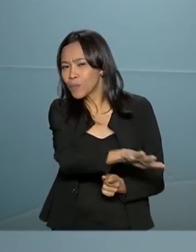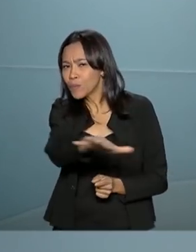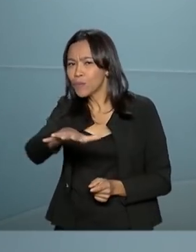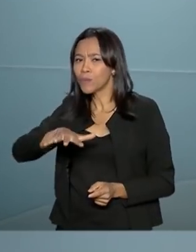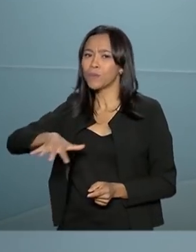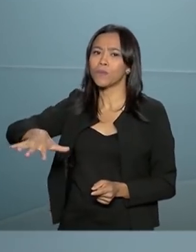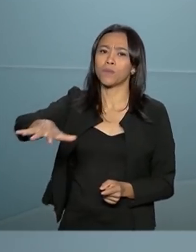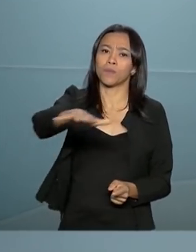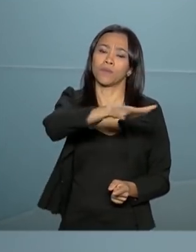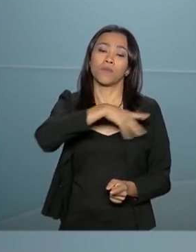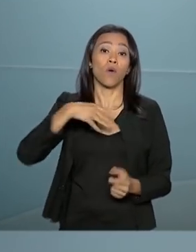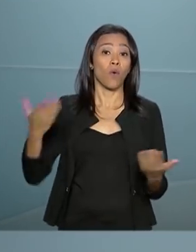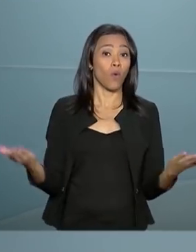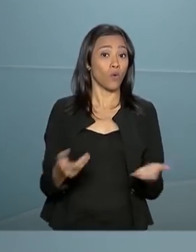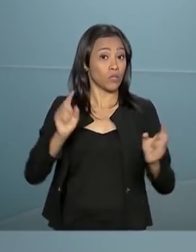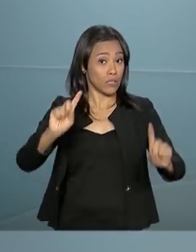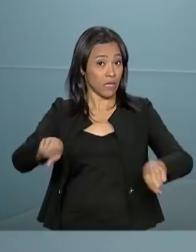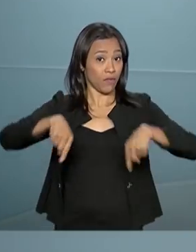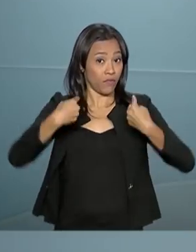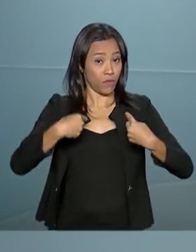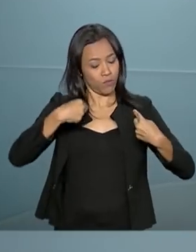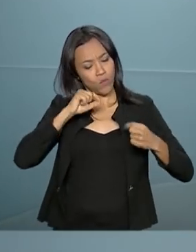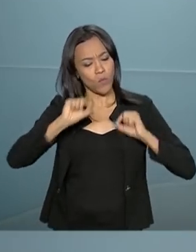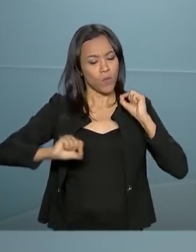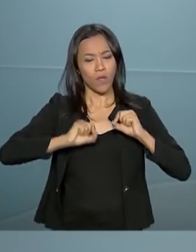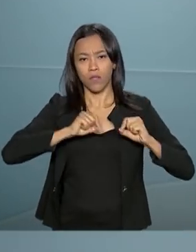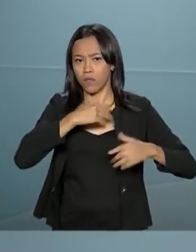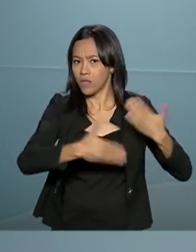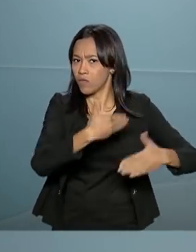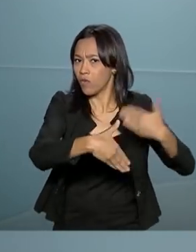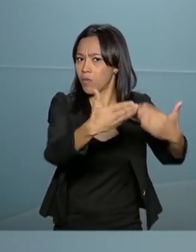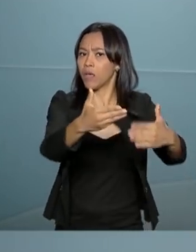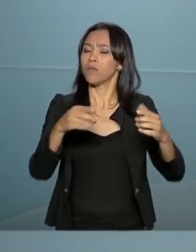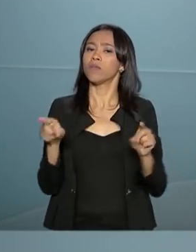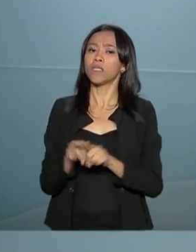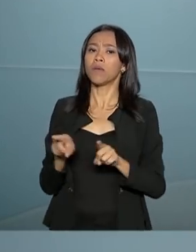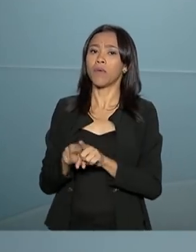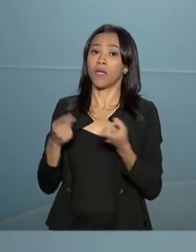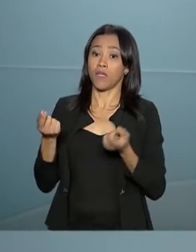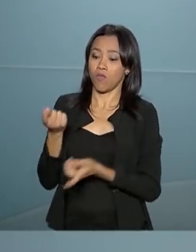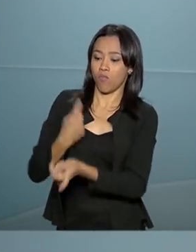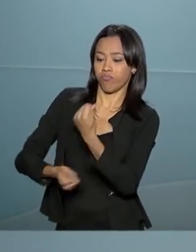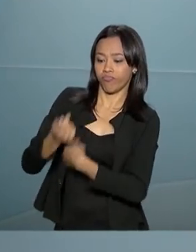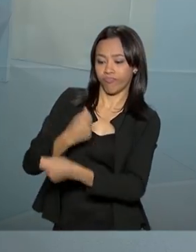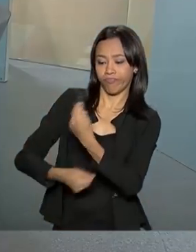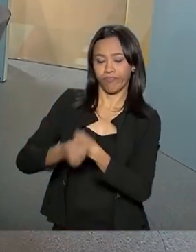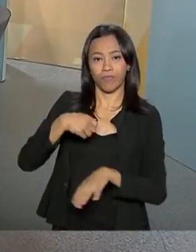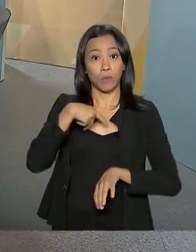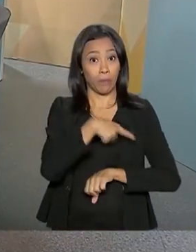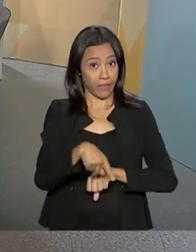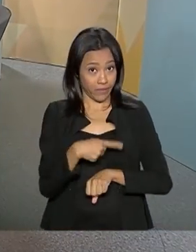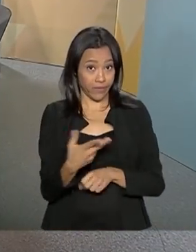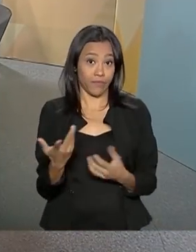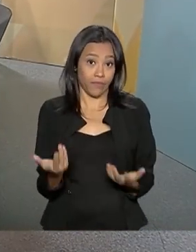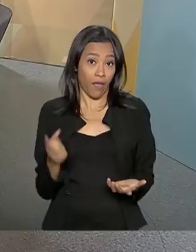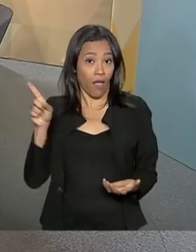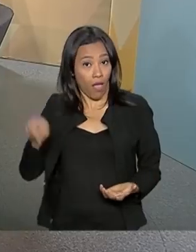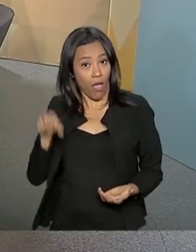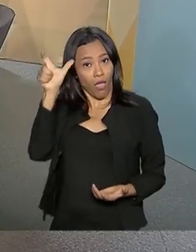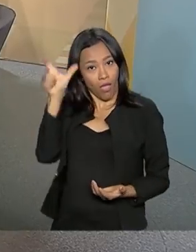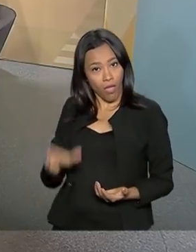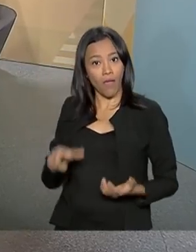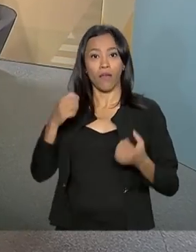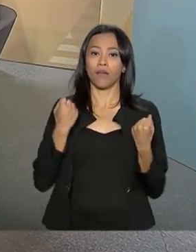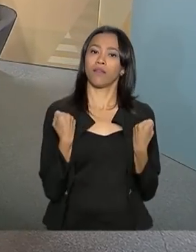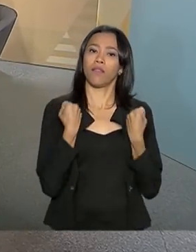desafio é incentivar desenvolvimento ambiental aliado ao desenvolvimento econômico do país. Foi o que defendeu o ministro